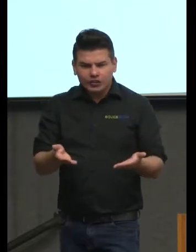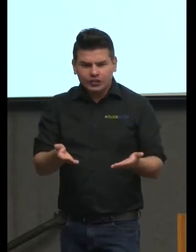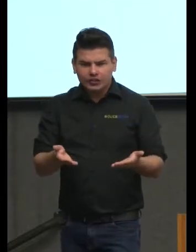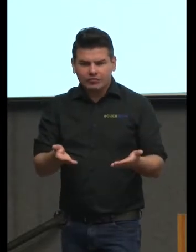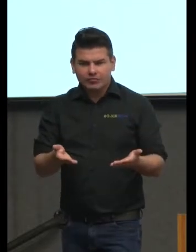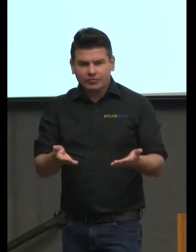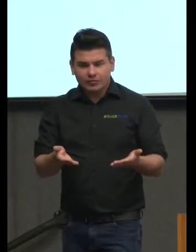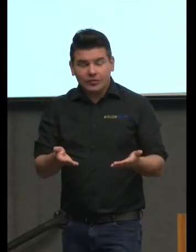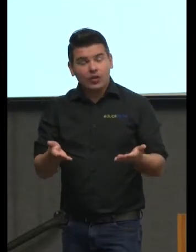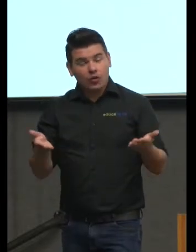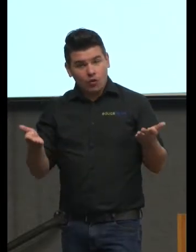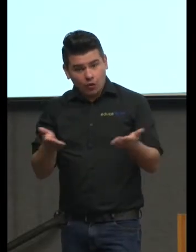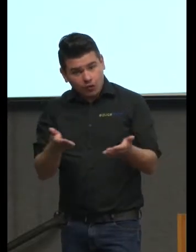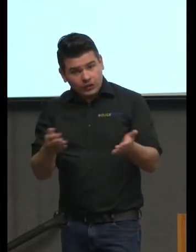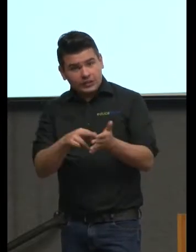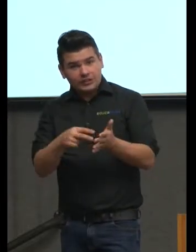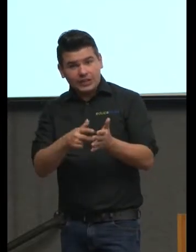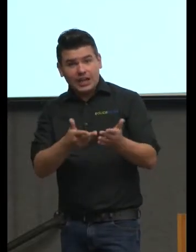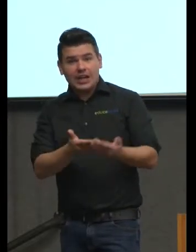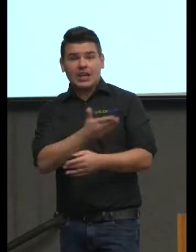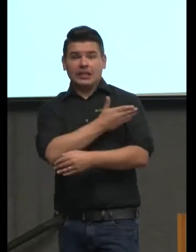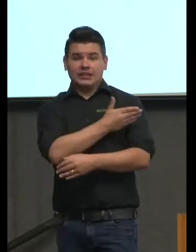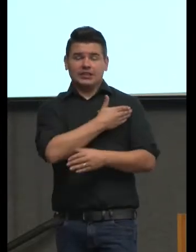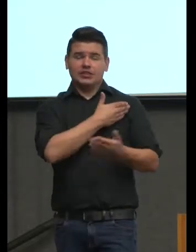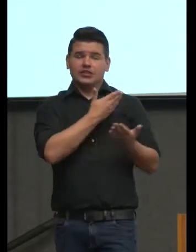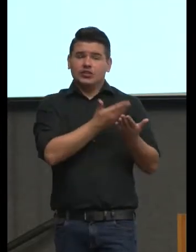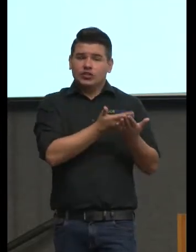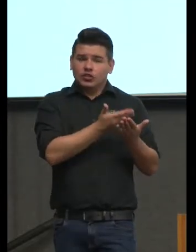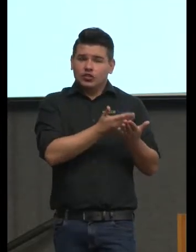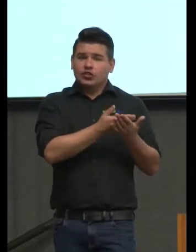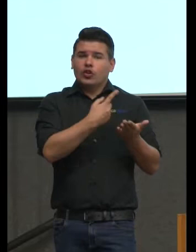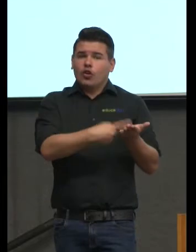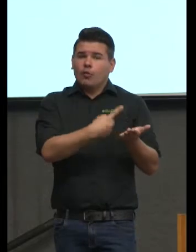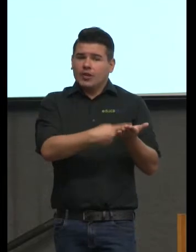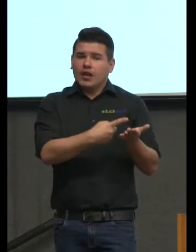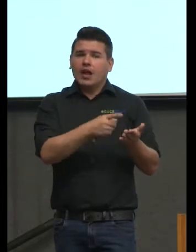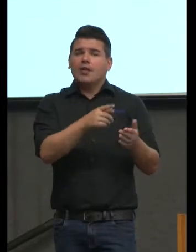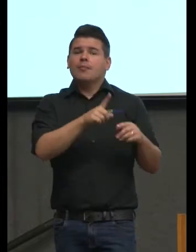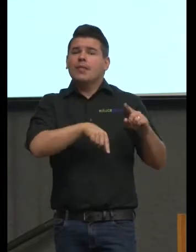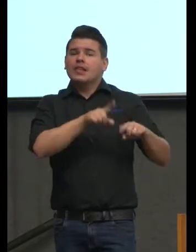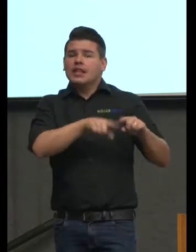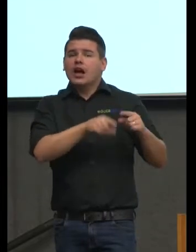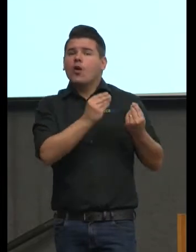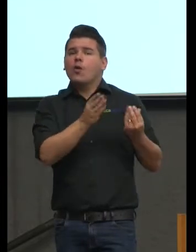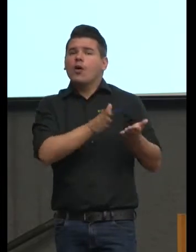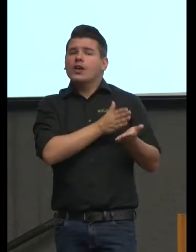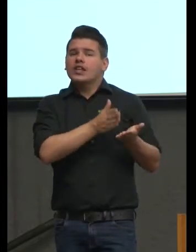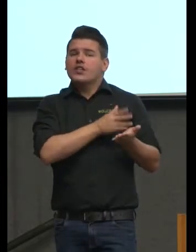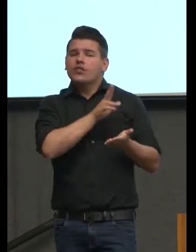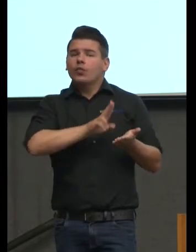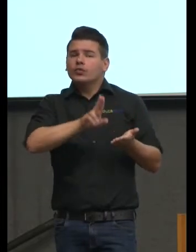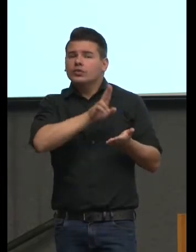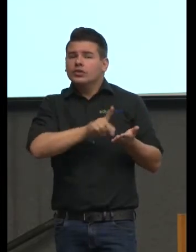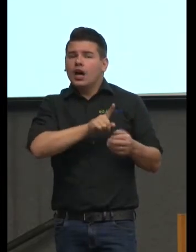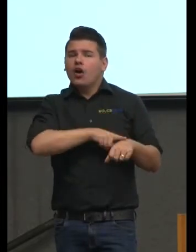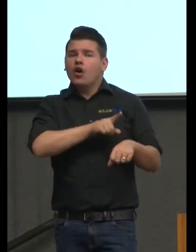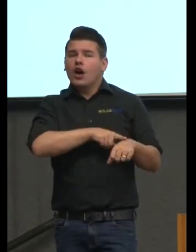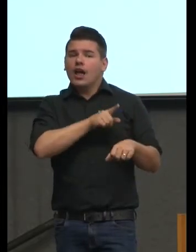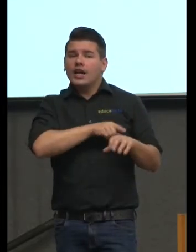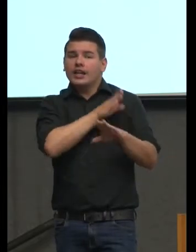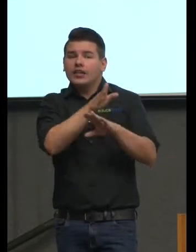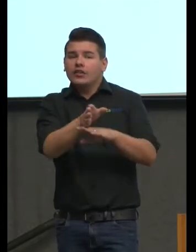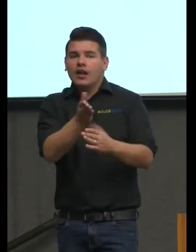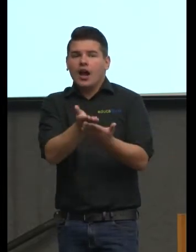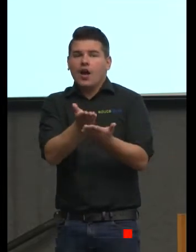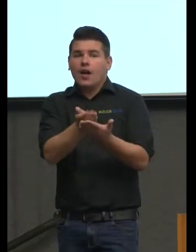de planejar de escolher os materiais didáticos os recursos a hora a hora que você ainda não está na aula